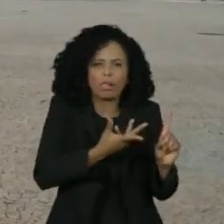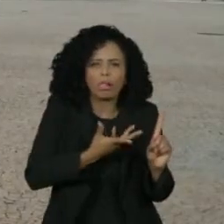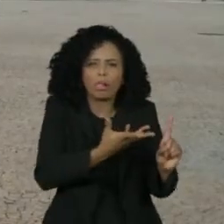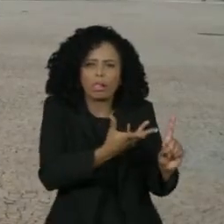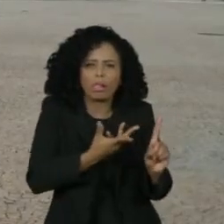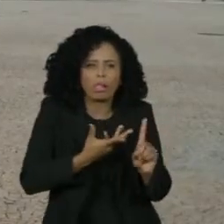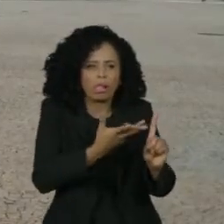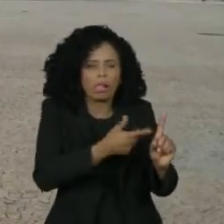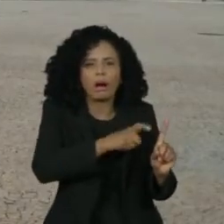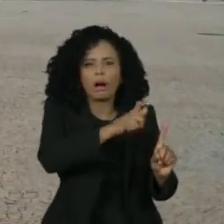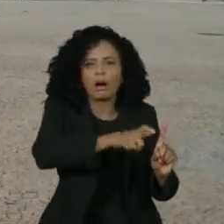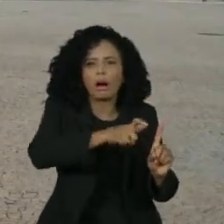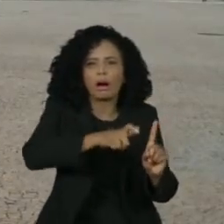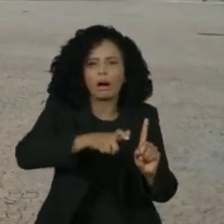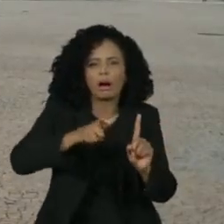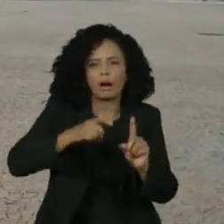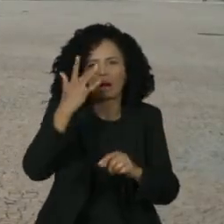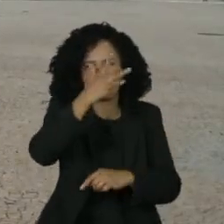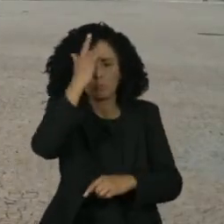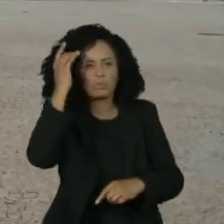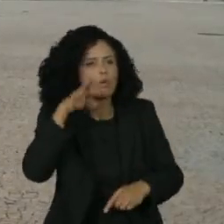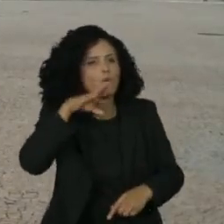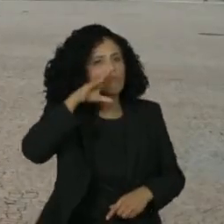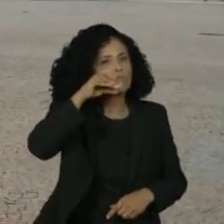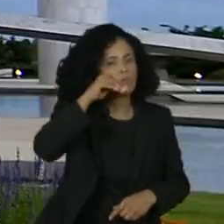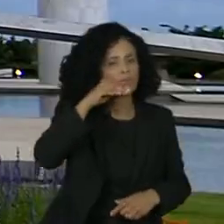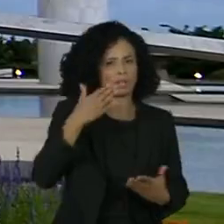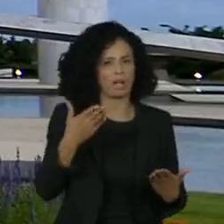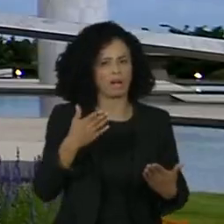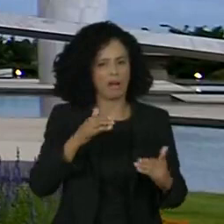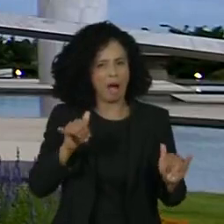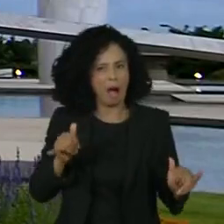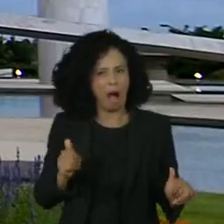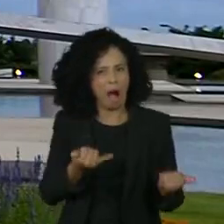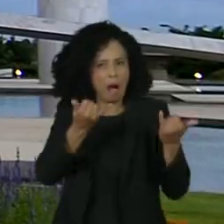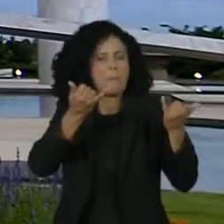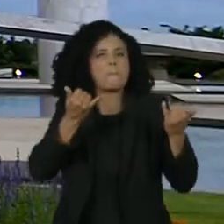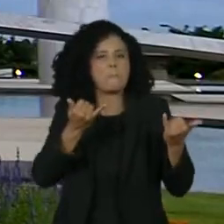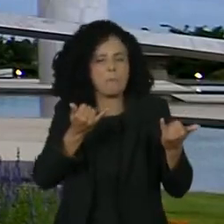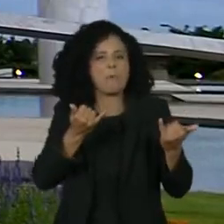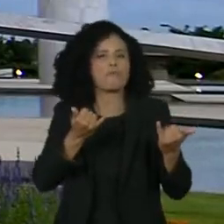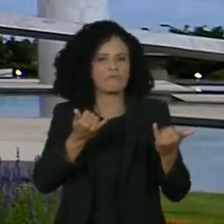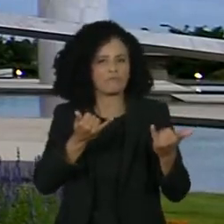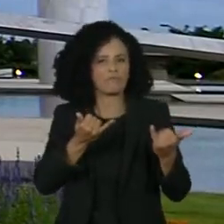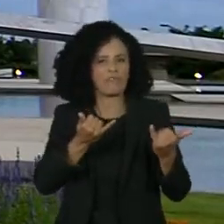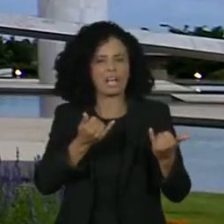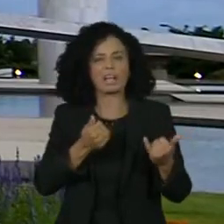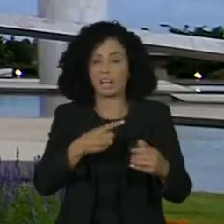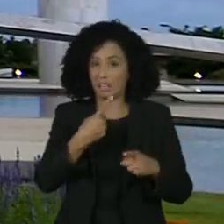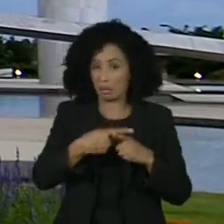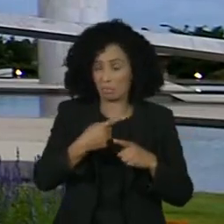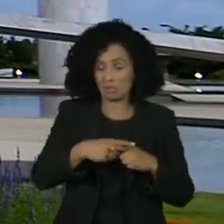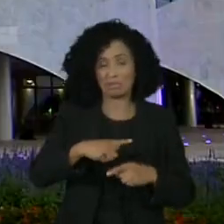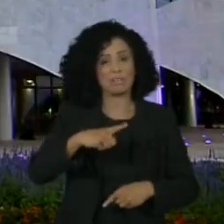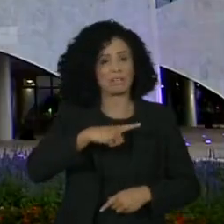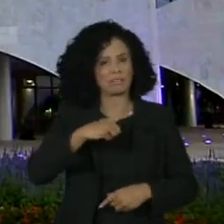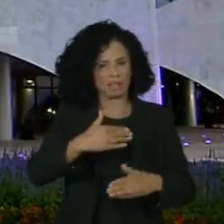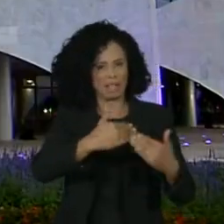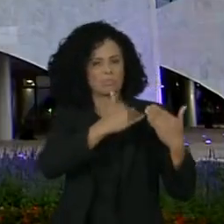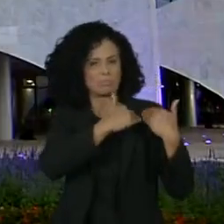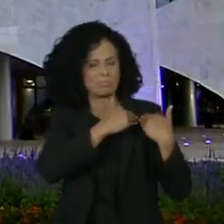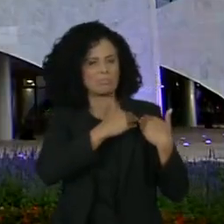Ele se valeu de funcionários diretamente ligados a ele, generais, dois generais,